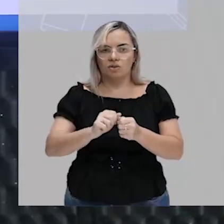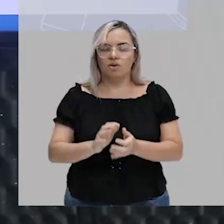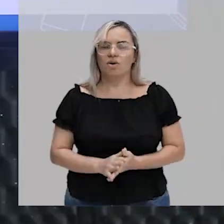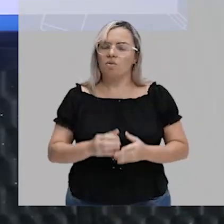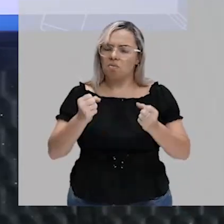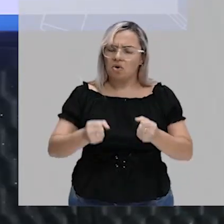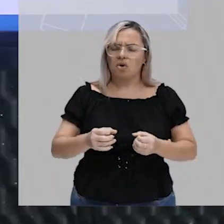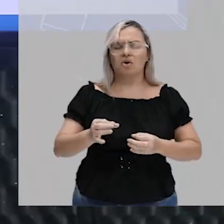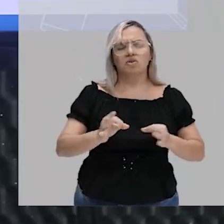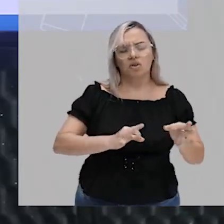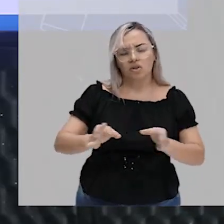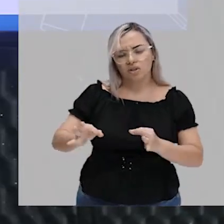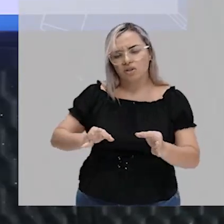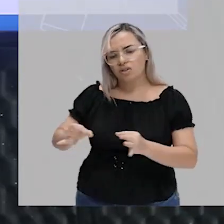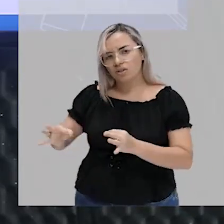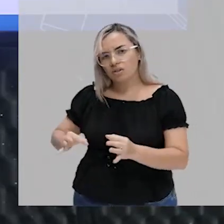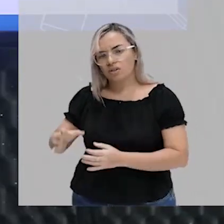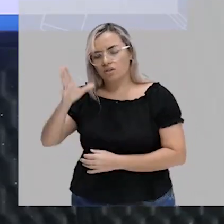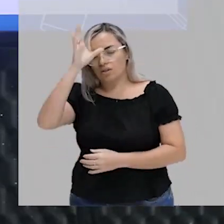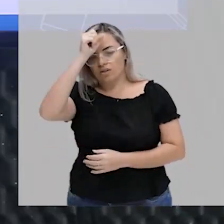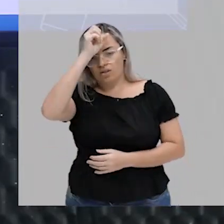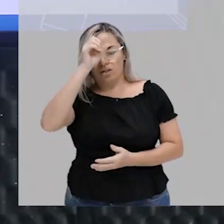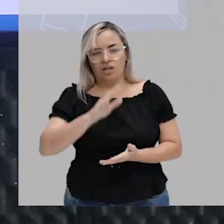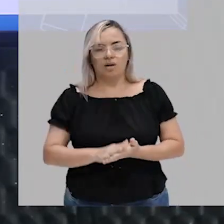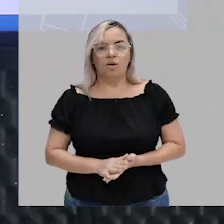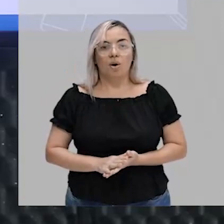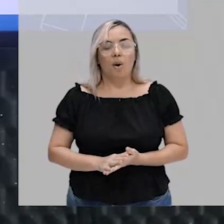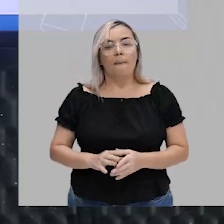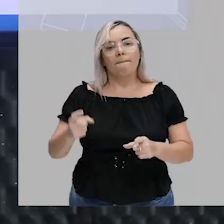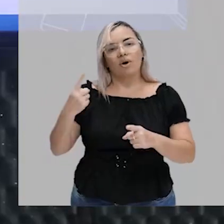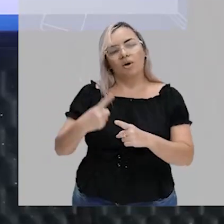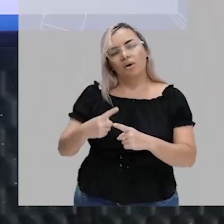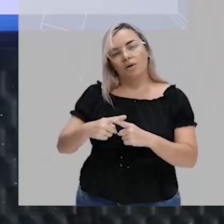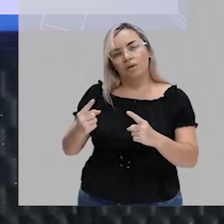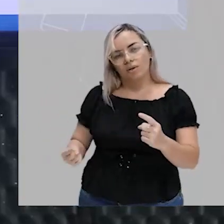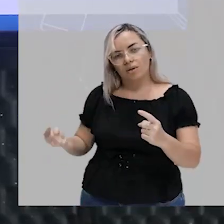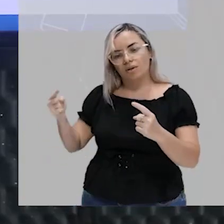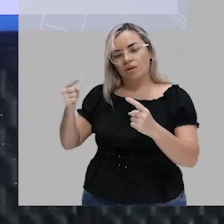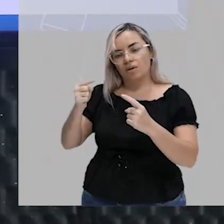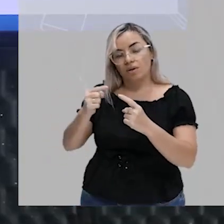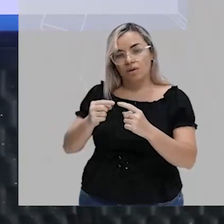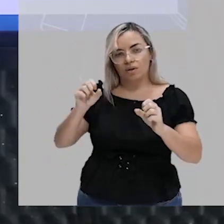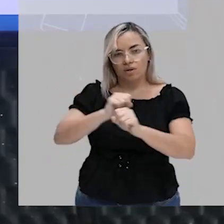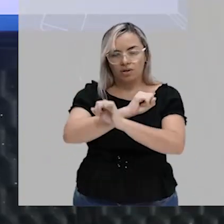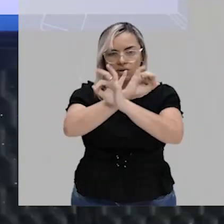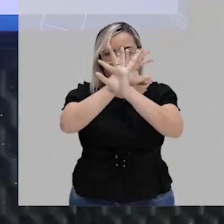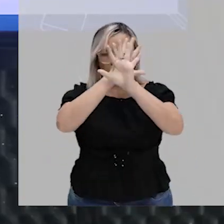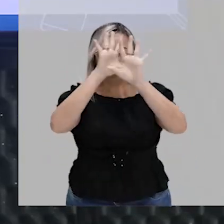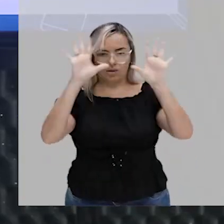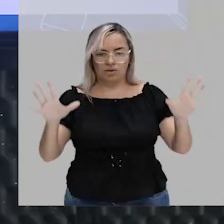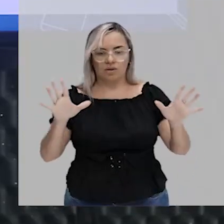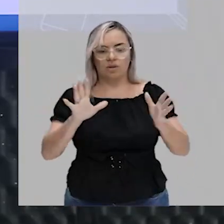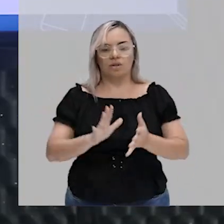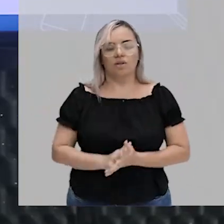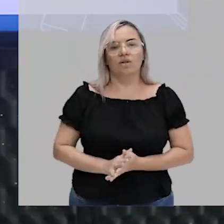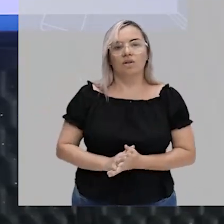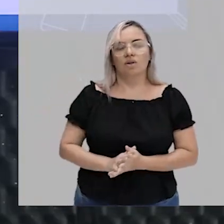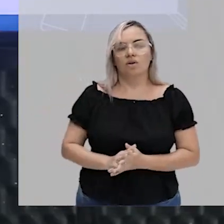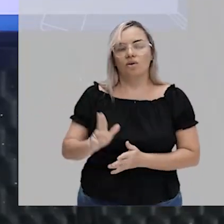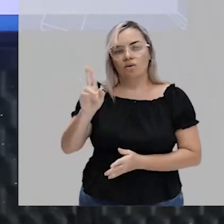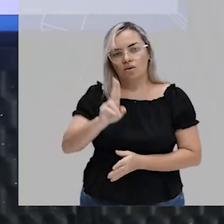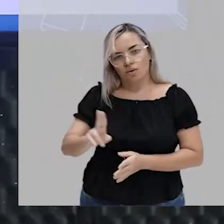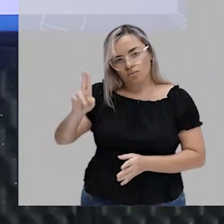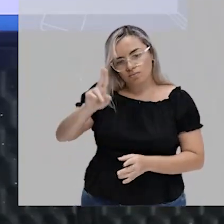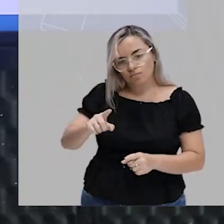elementos. Até porque o nosso objetivo aqui é explicitar os elementos. E eu não